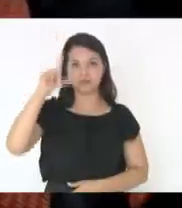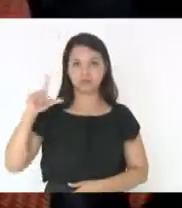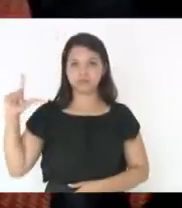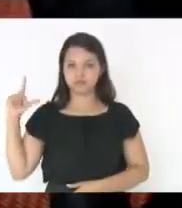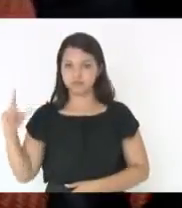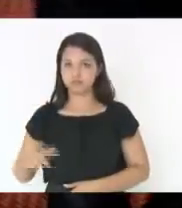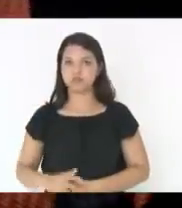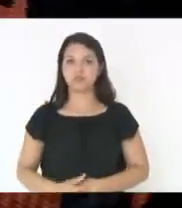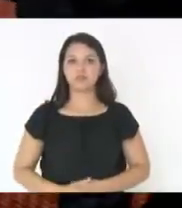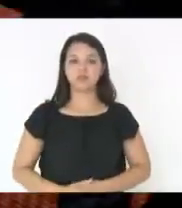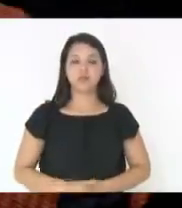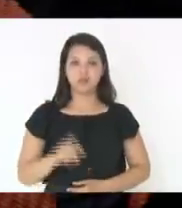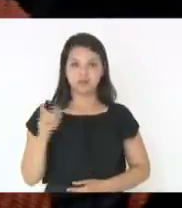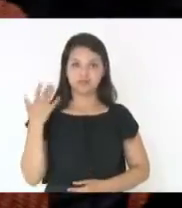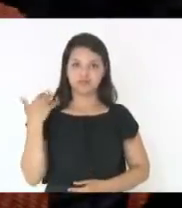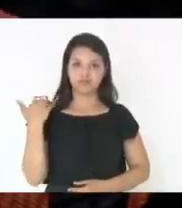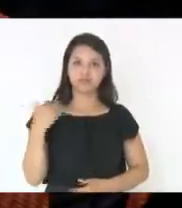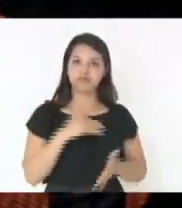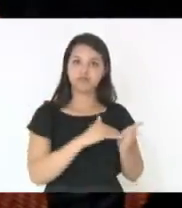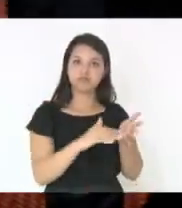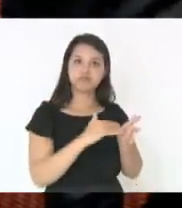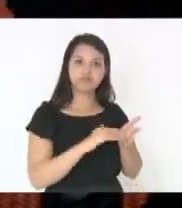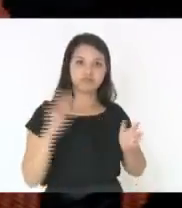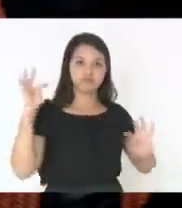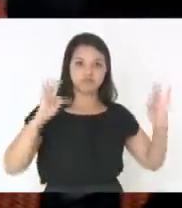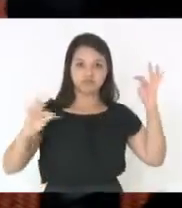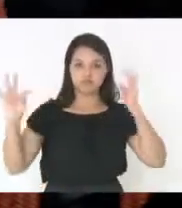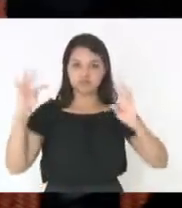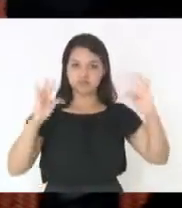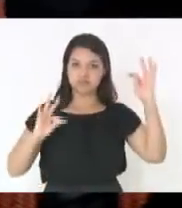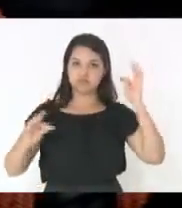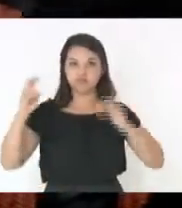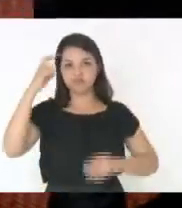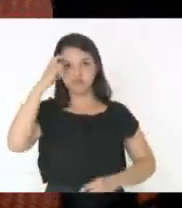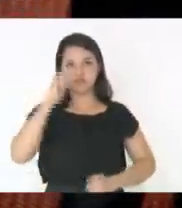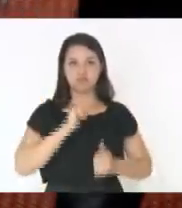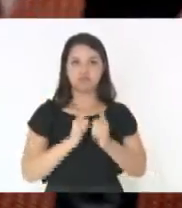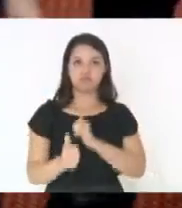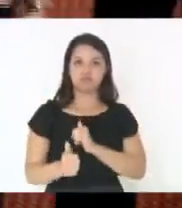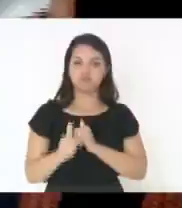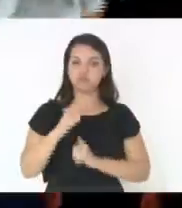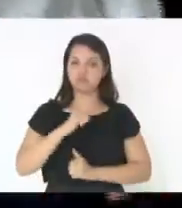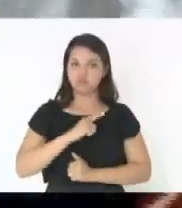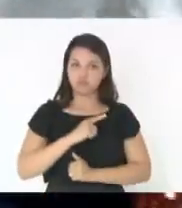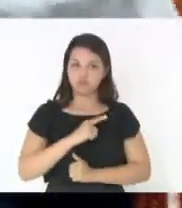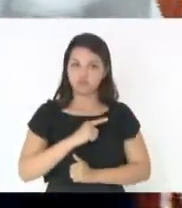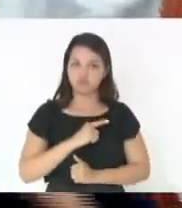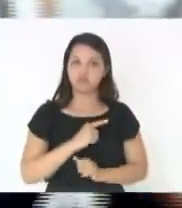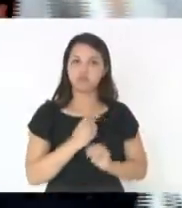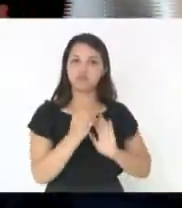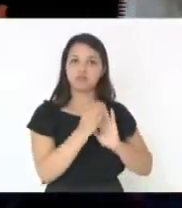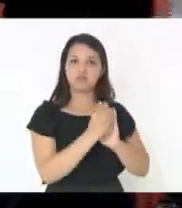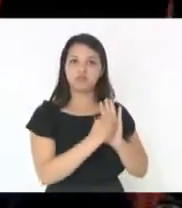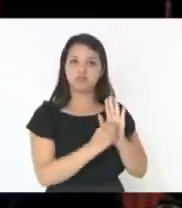secretário de Turismo, Cultura e Esporte, que tem uma regra própria